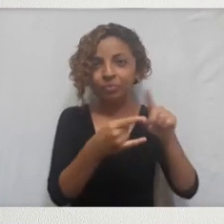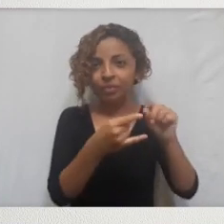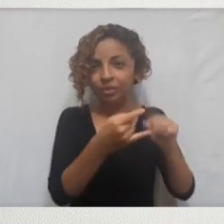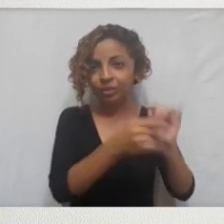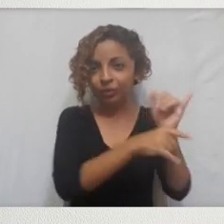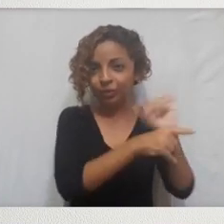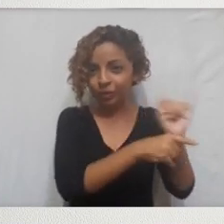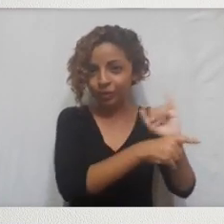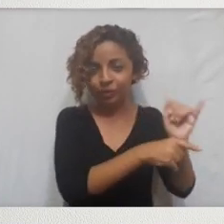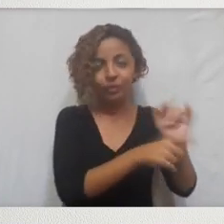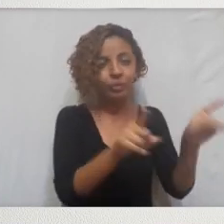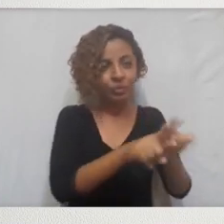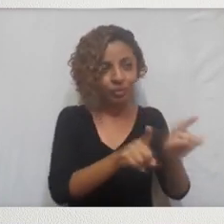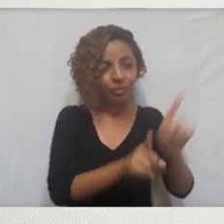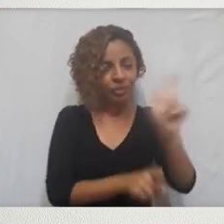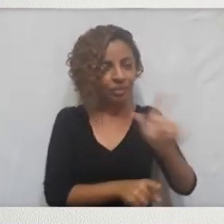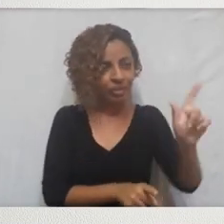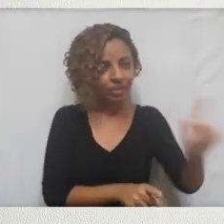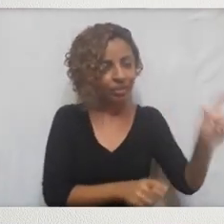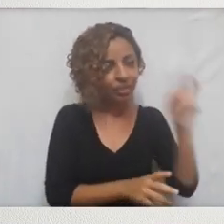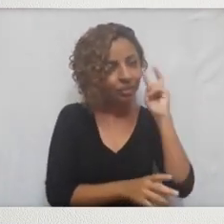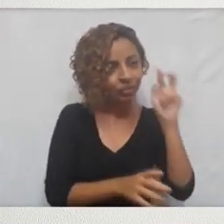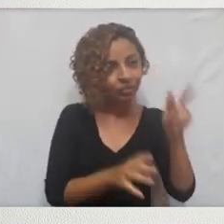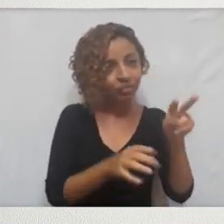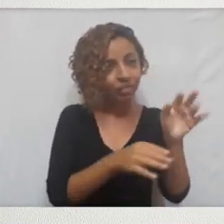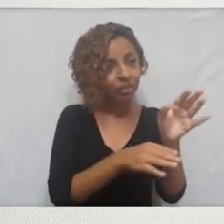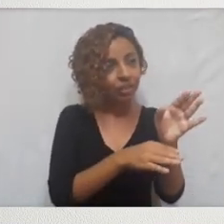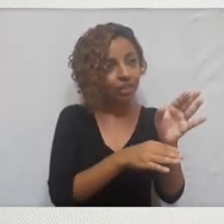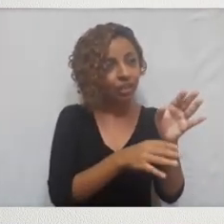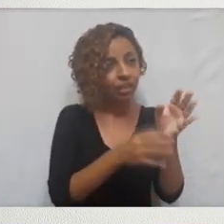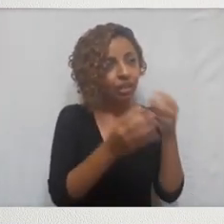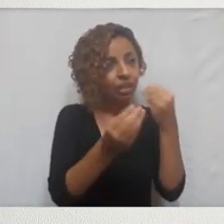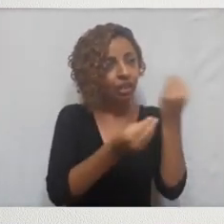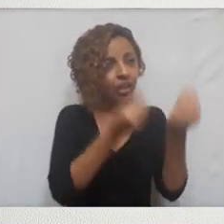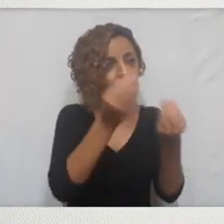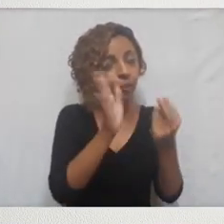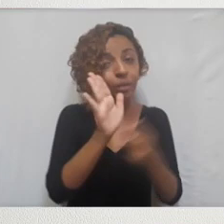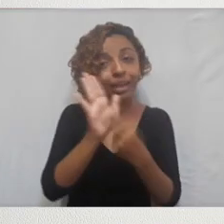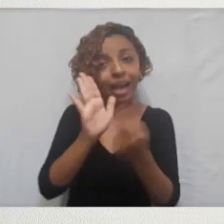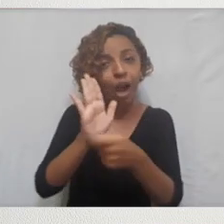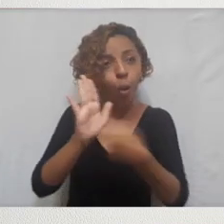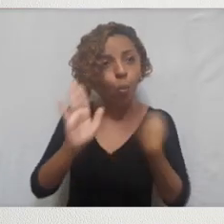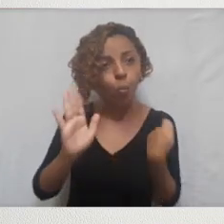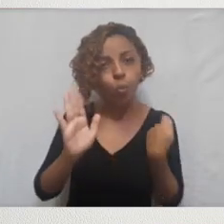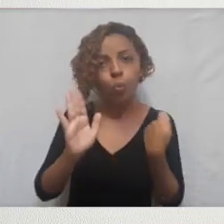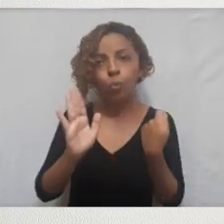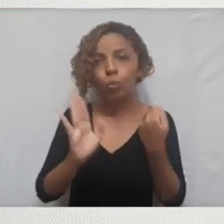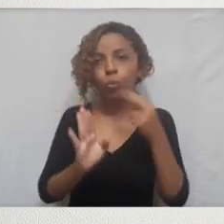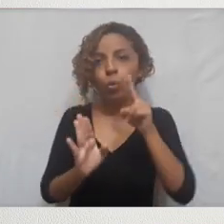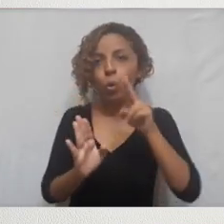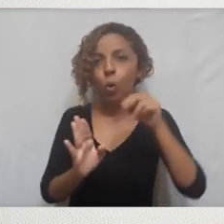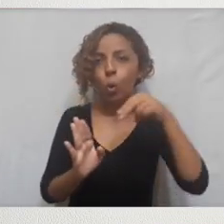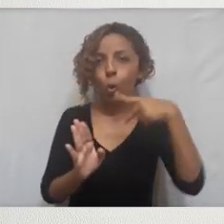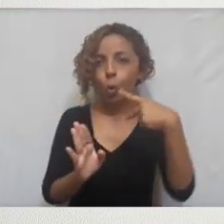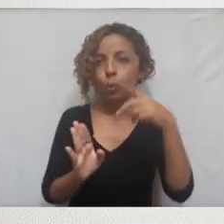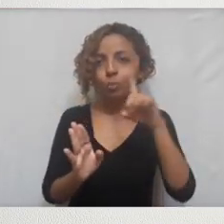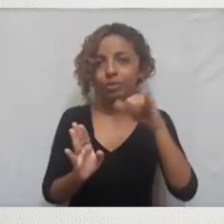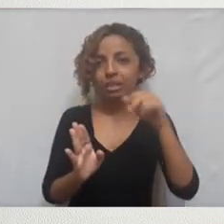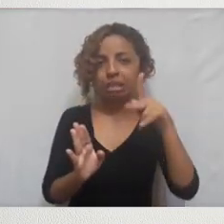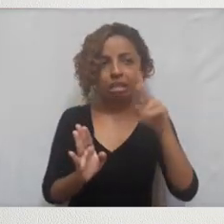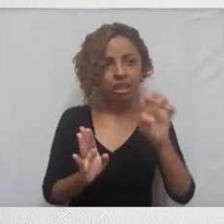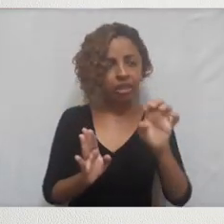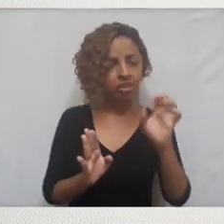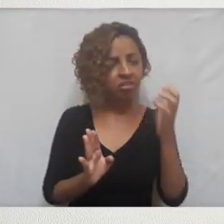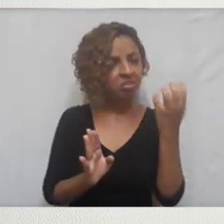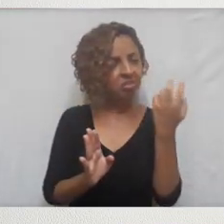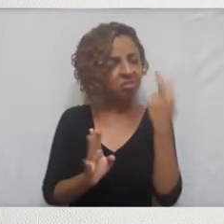que fazem vídeos literários aqui no YouTube e eu não encontrei muita coisa do John Updike. Realmente eu achava até que era um escritor mais lido,